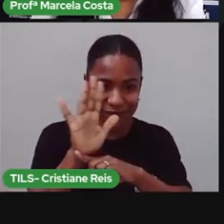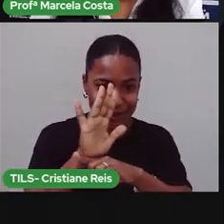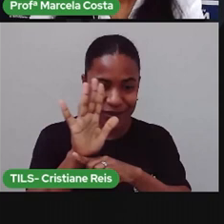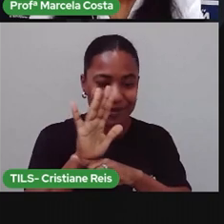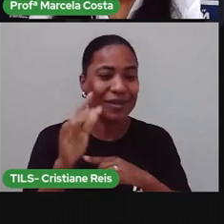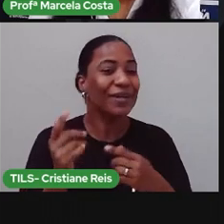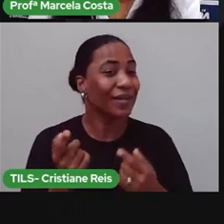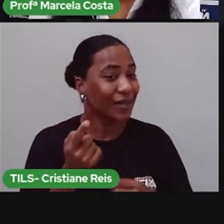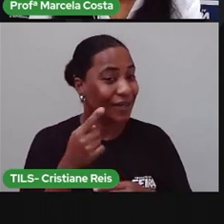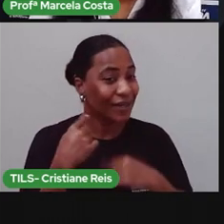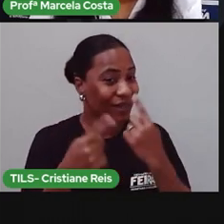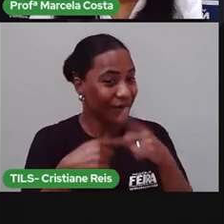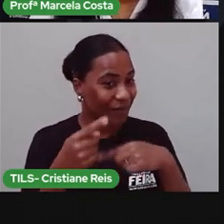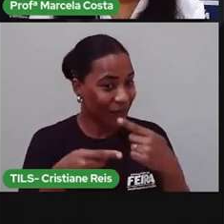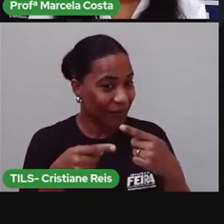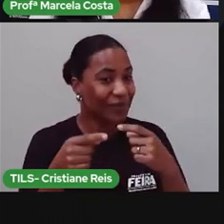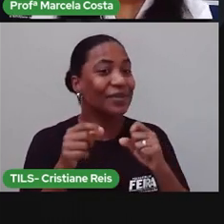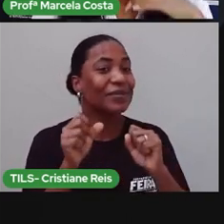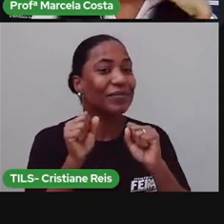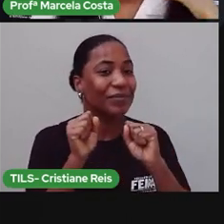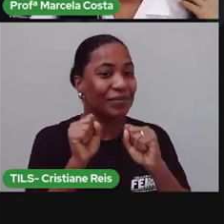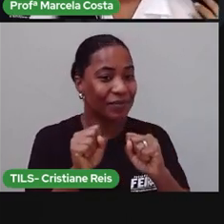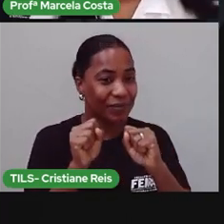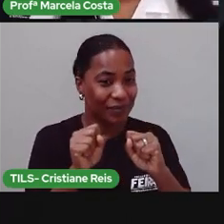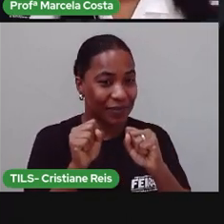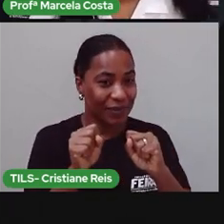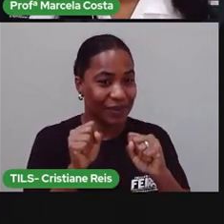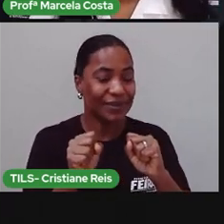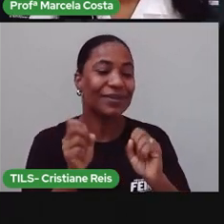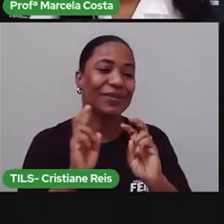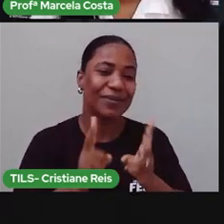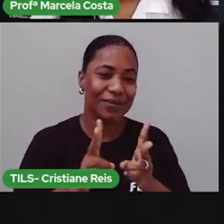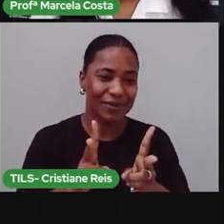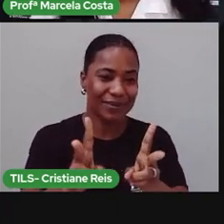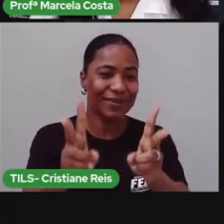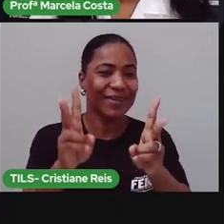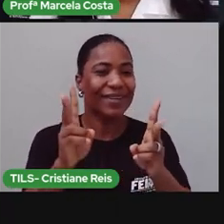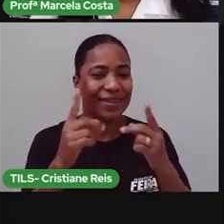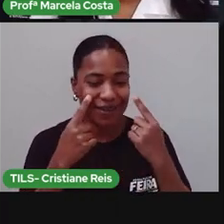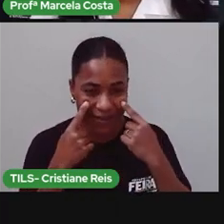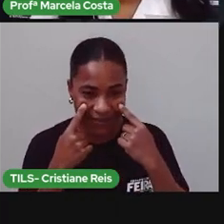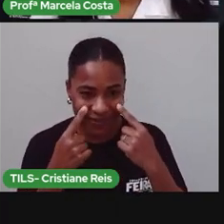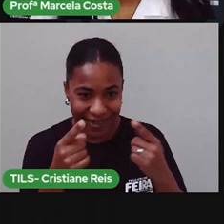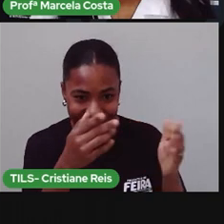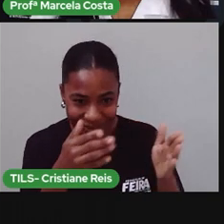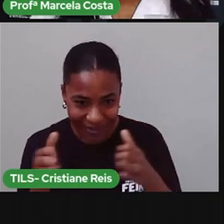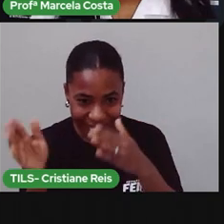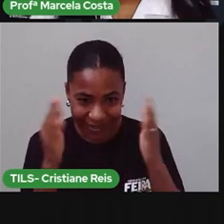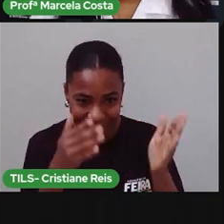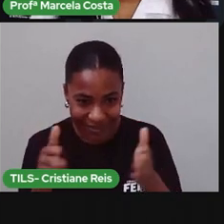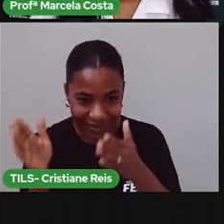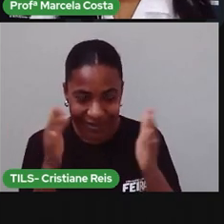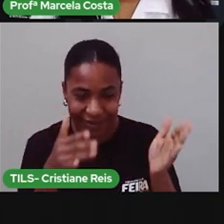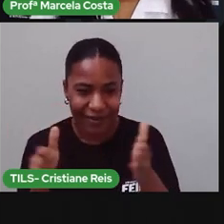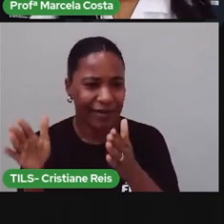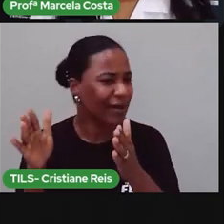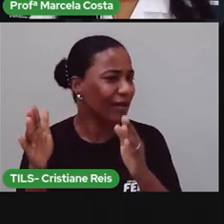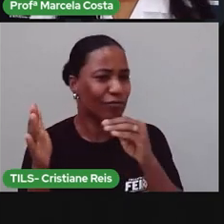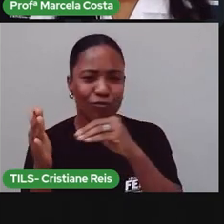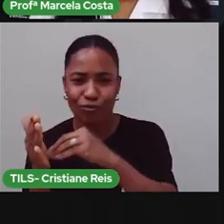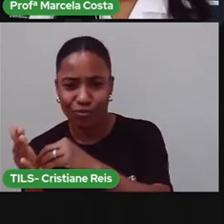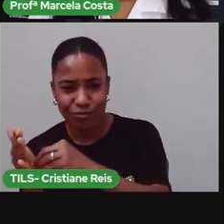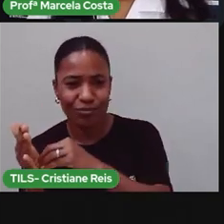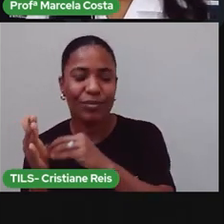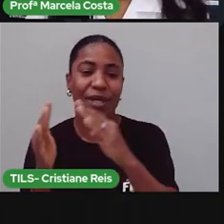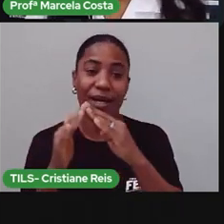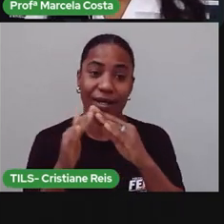E aí você pode depois continuar vendo o final do vídeo em casa. Eu vou deixar que o